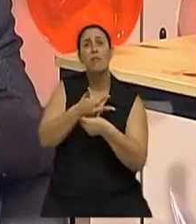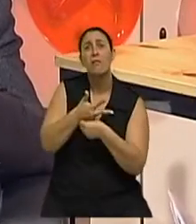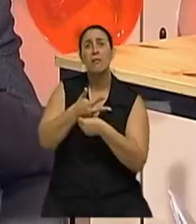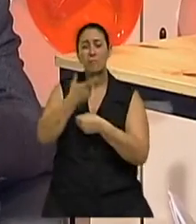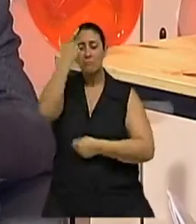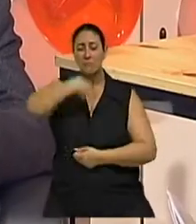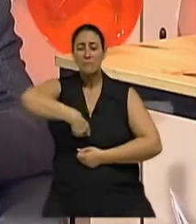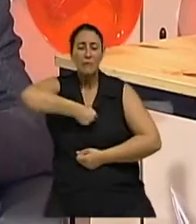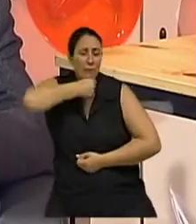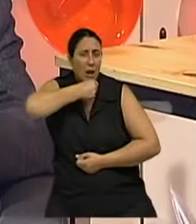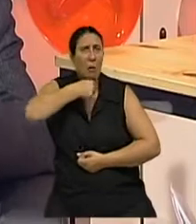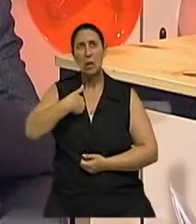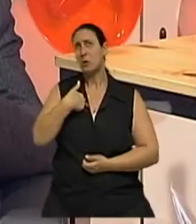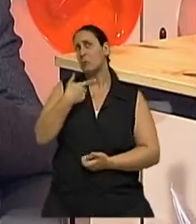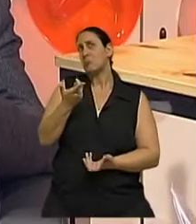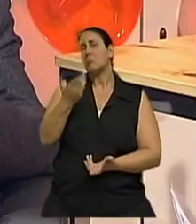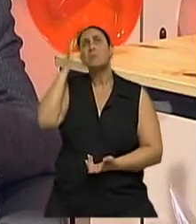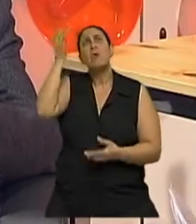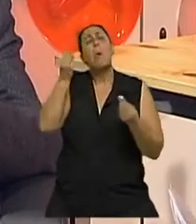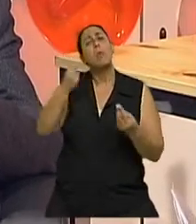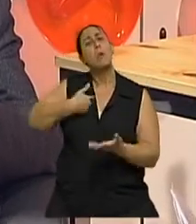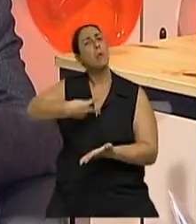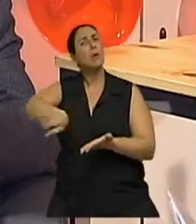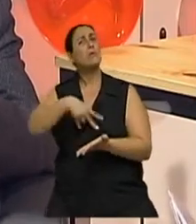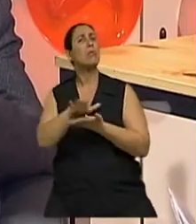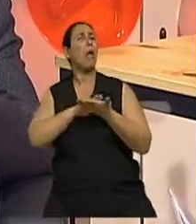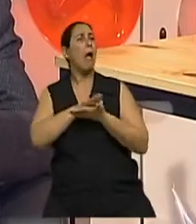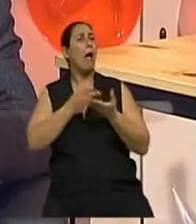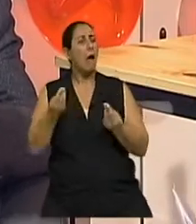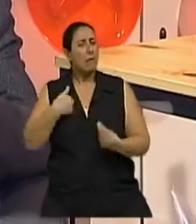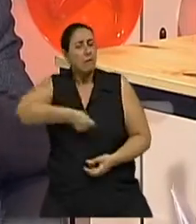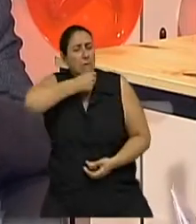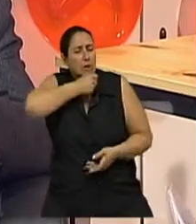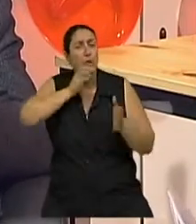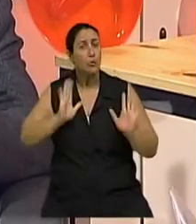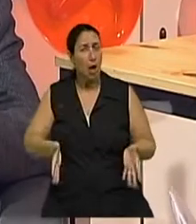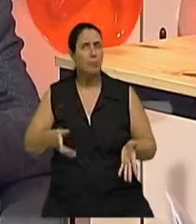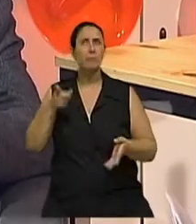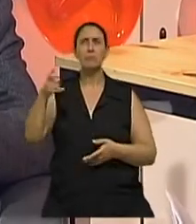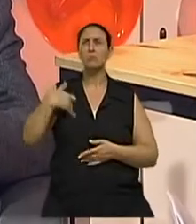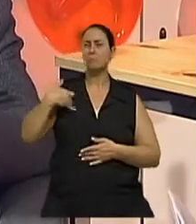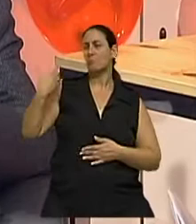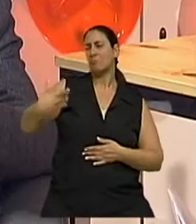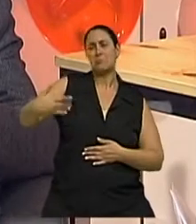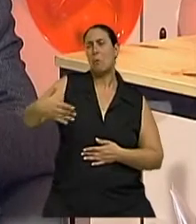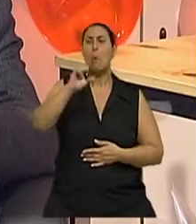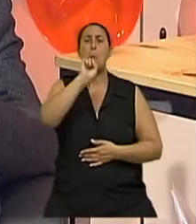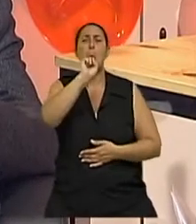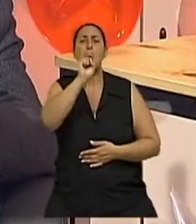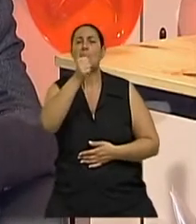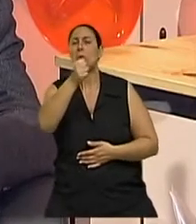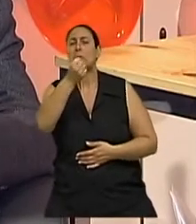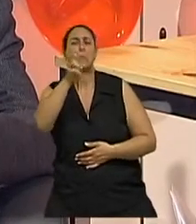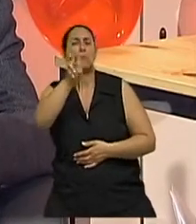envelhecer sem poder dançar, né? E ele foi, o tempo foi passando, enfim, a entrevista dele era aos 80 e poucos anos e ele dizia que lá pela